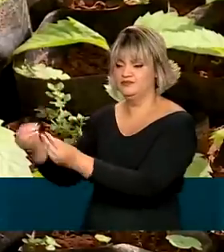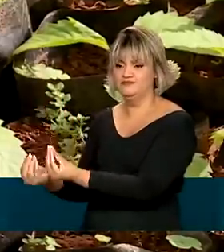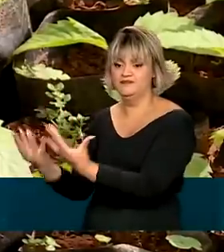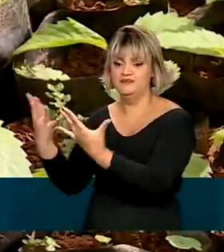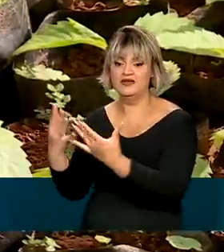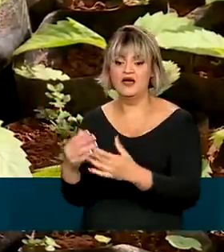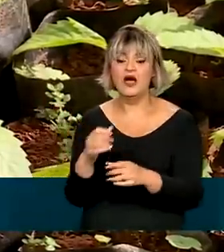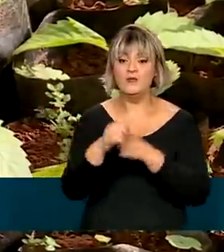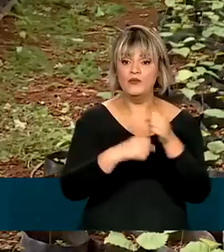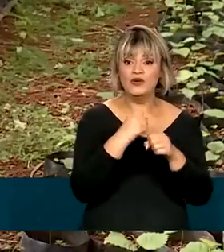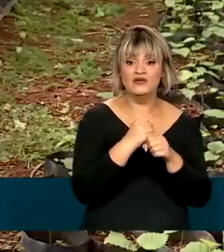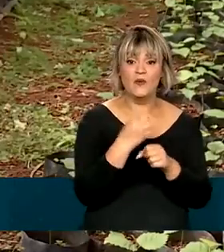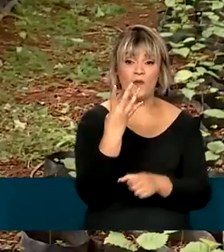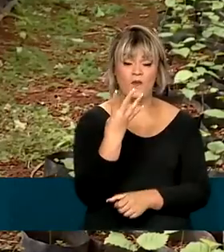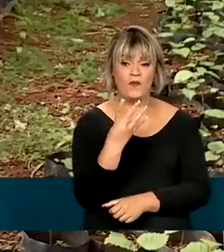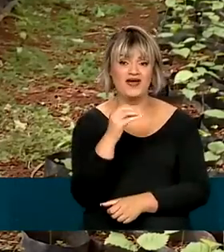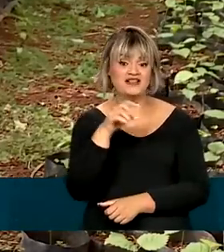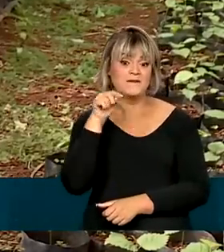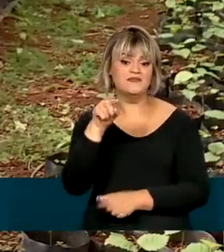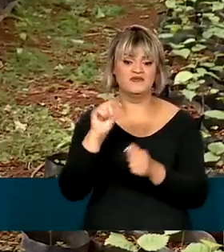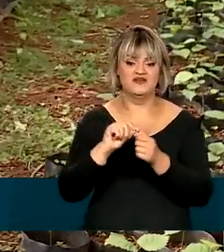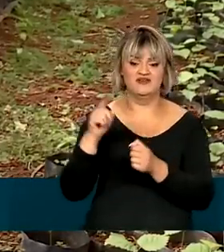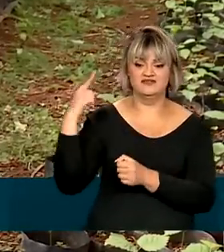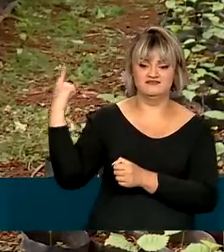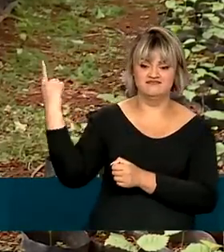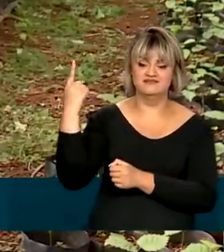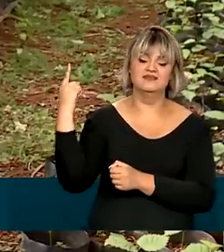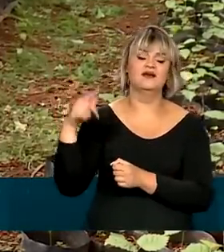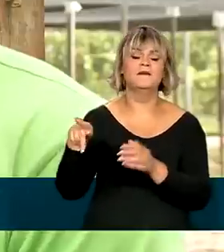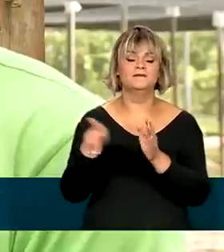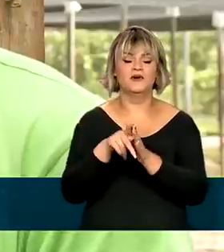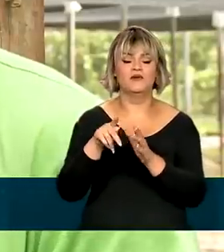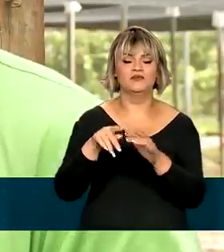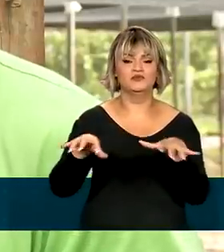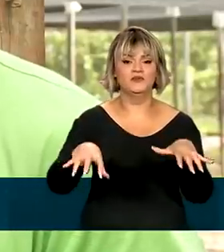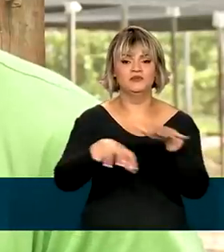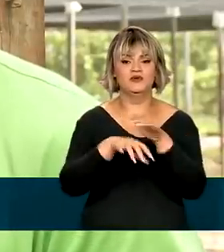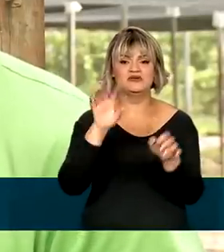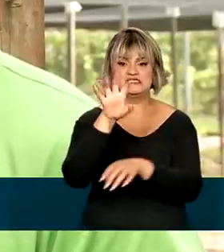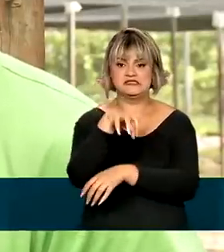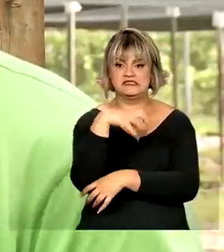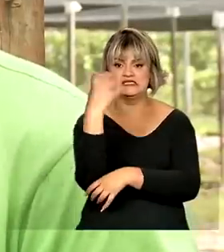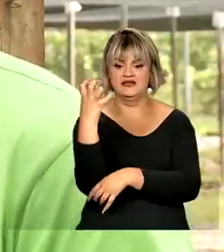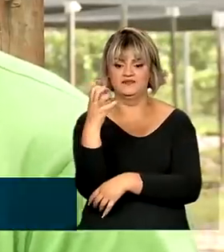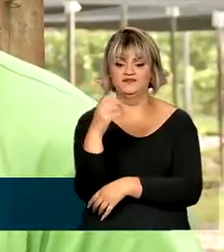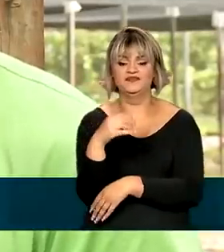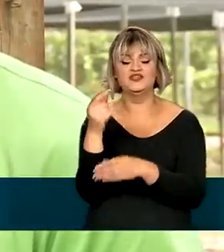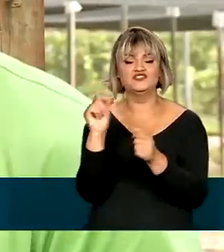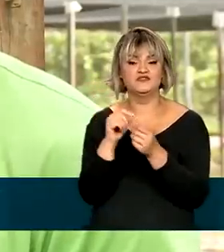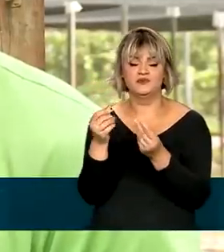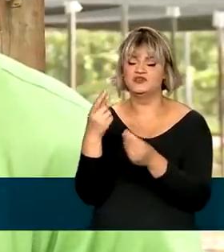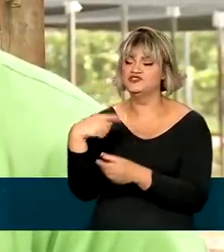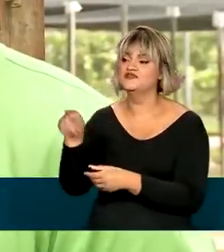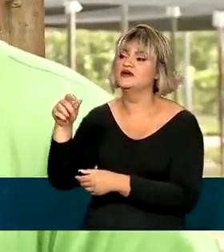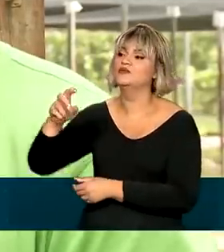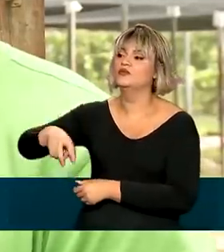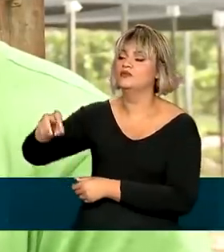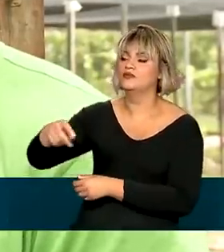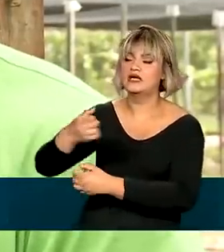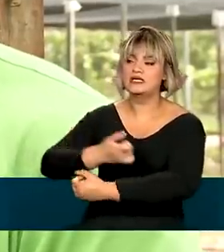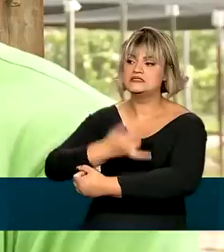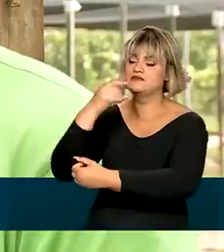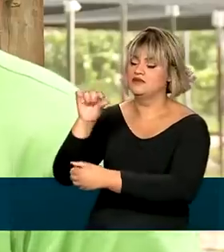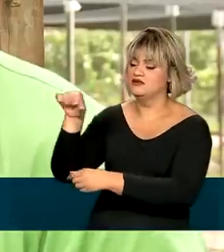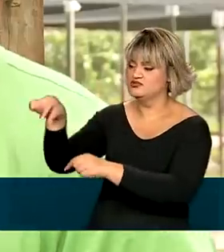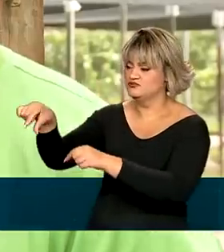30 espécies, a maior parte nativa do cerrado. A gente faz a coleta de sementes no meio natural, no meio urbano, faz